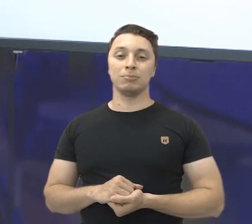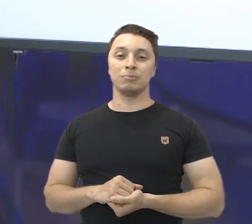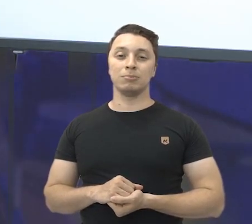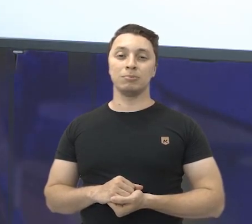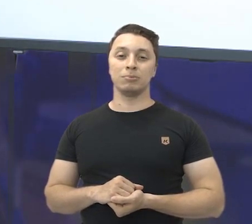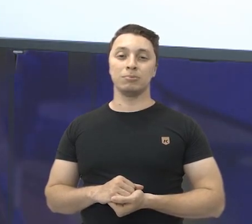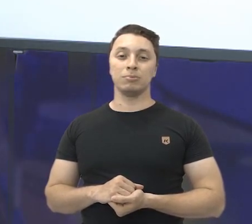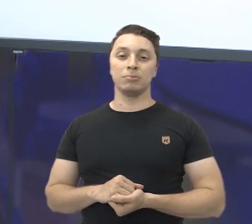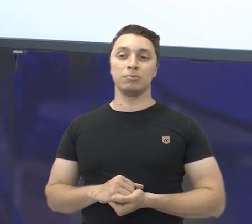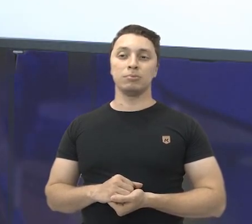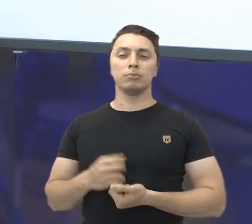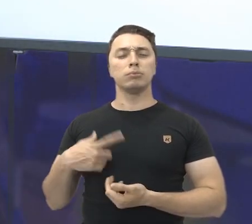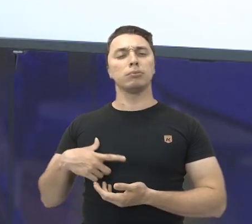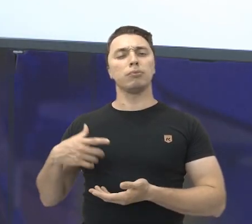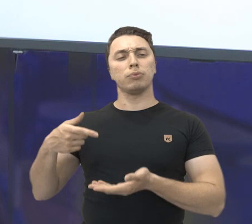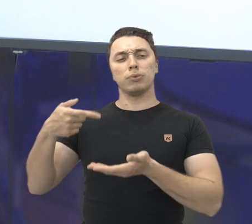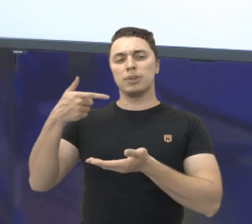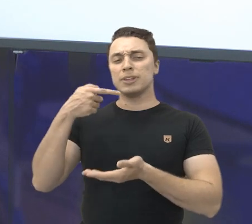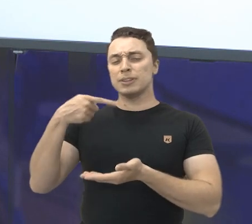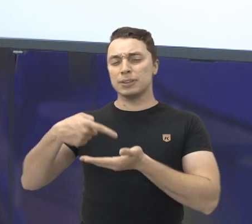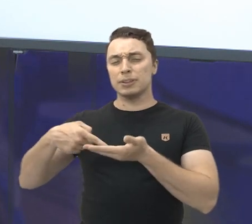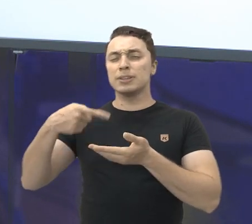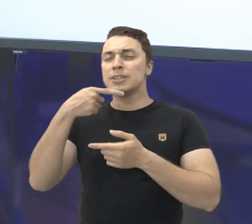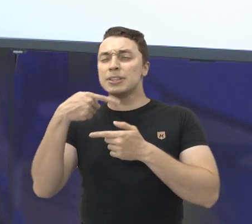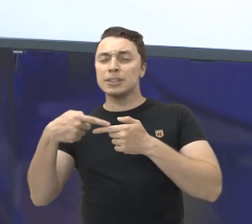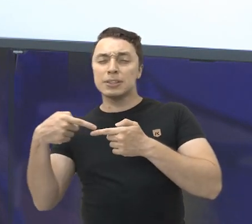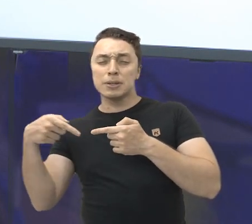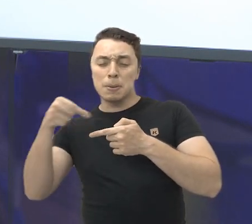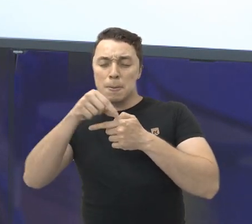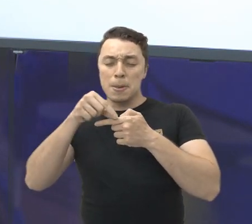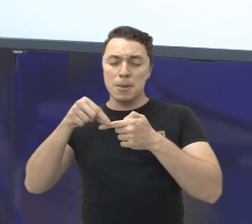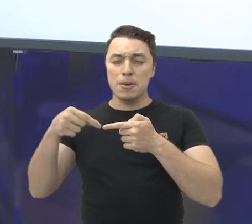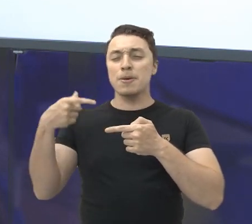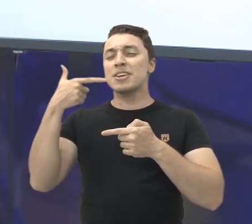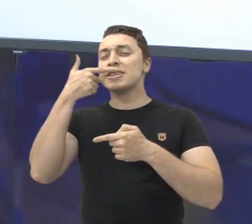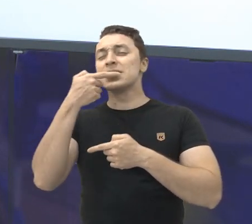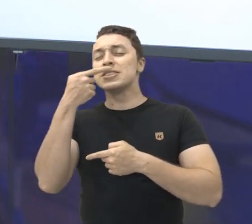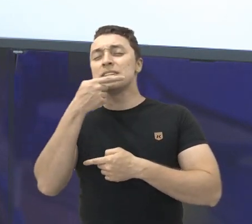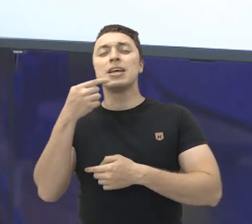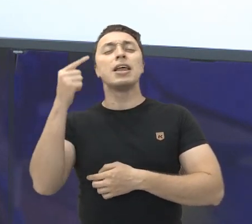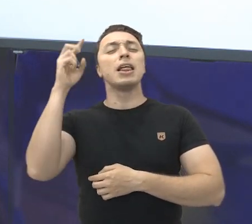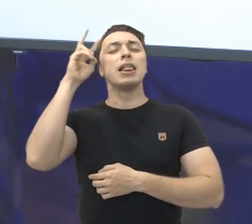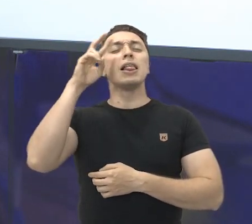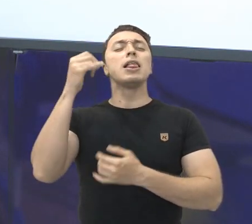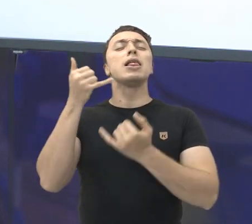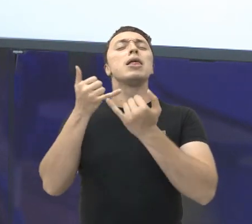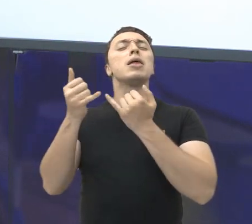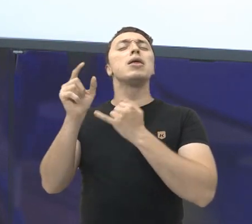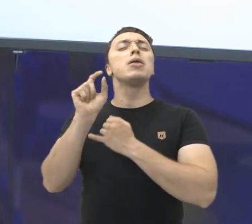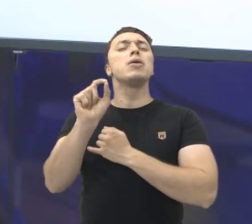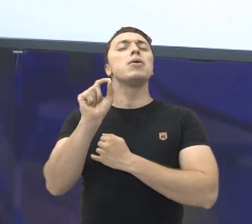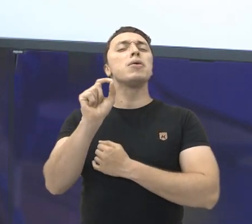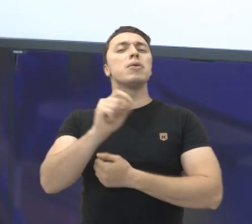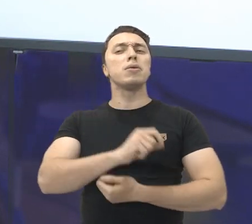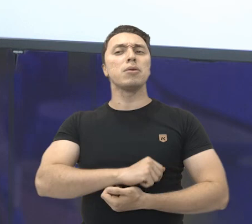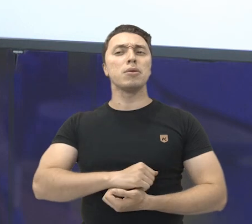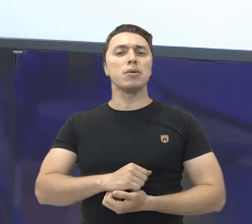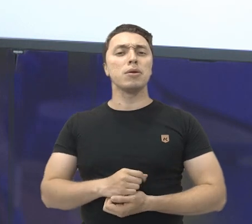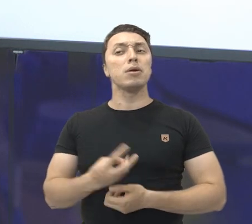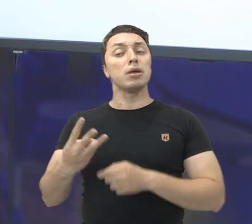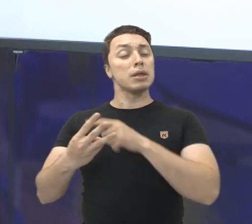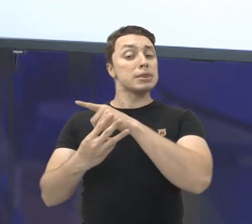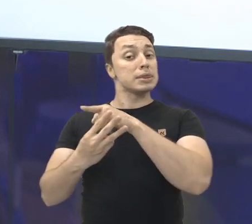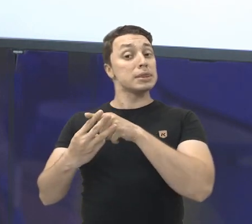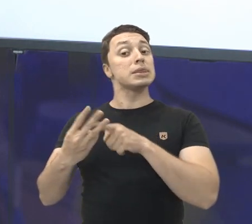A embalagem de creme dental. Lembra qual sólido geométrico? Você vai pintar a resposta. Eu tenho três